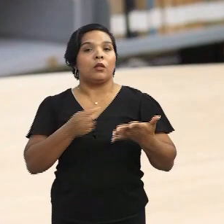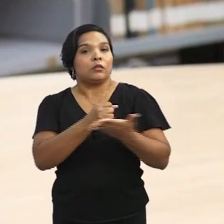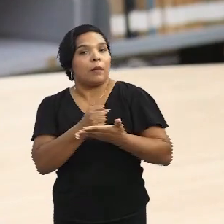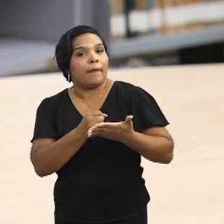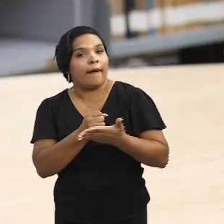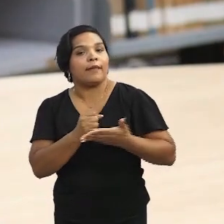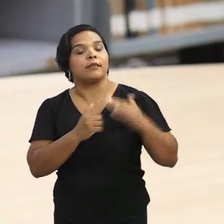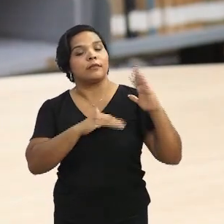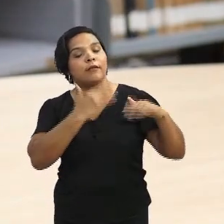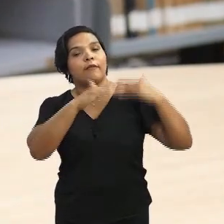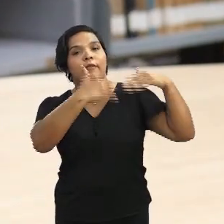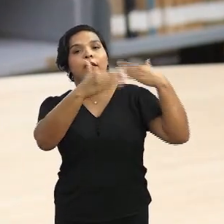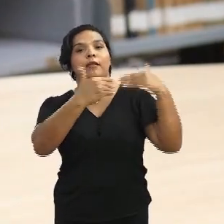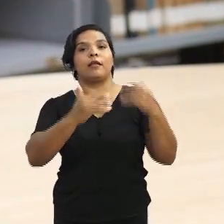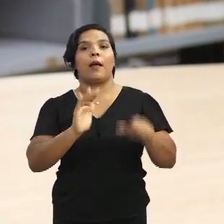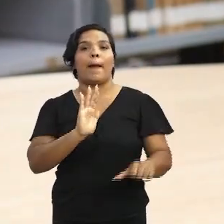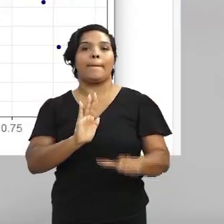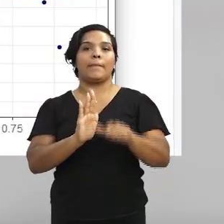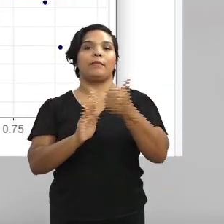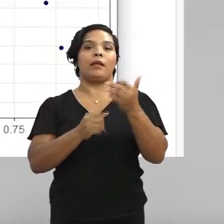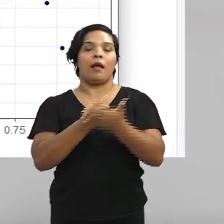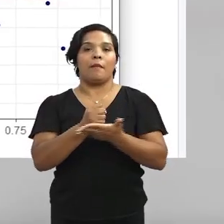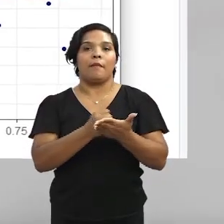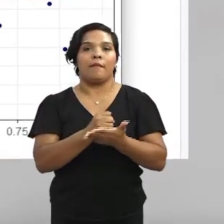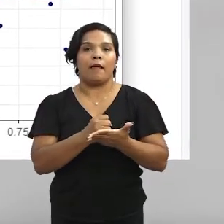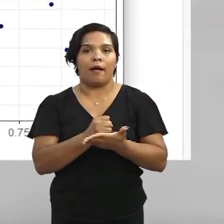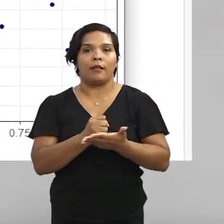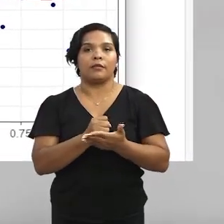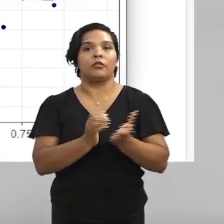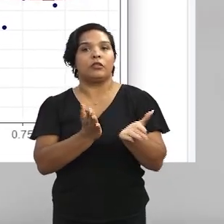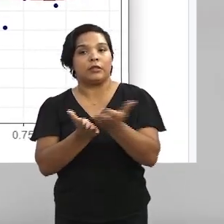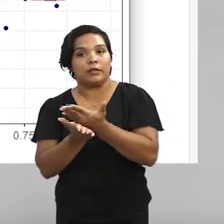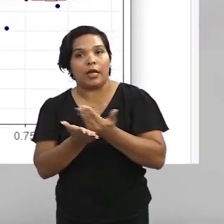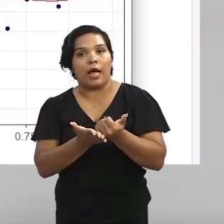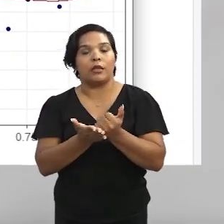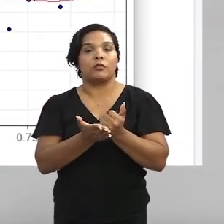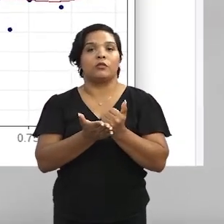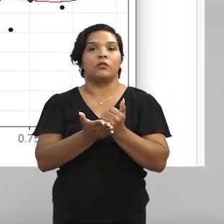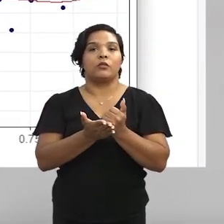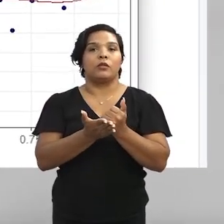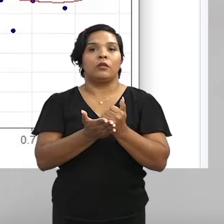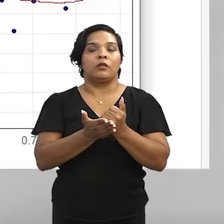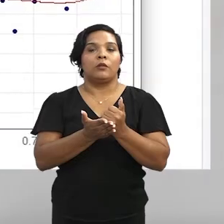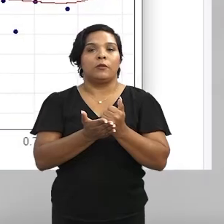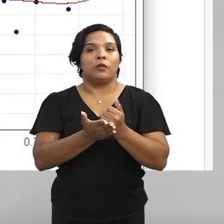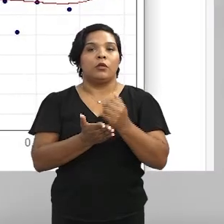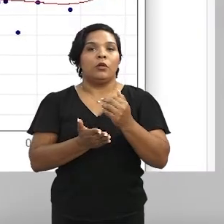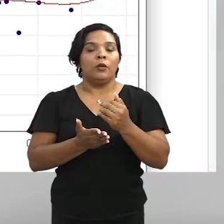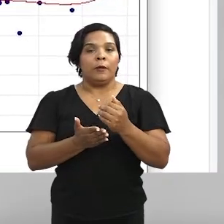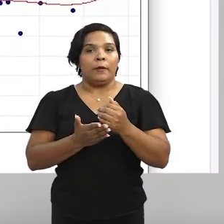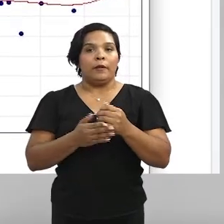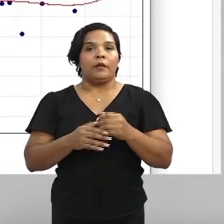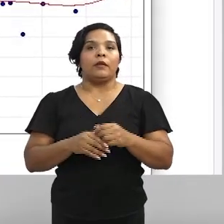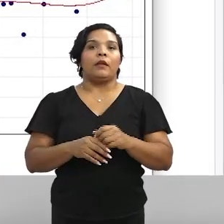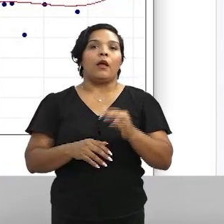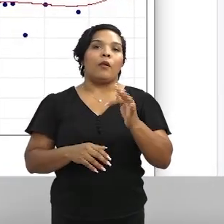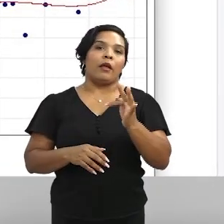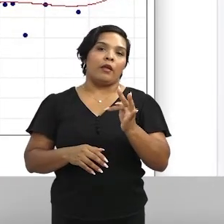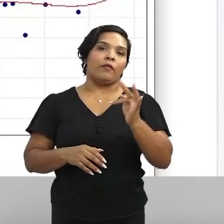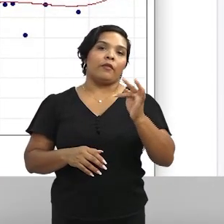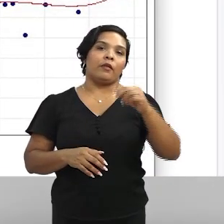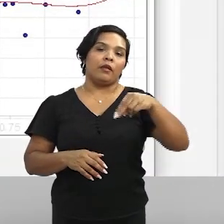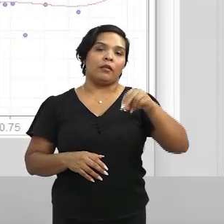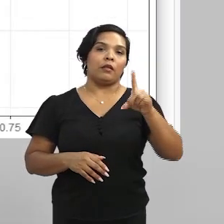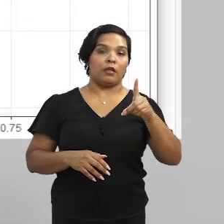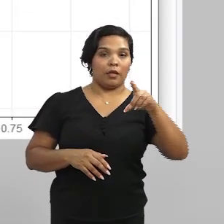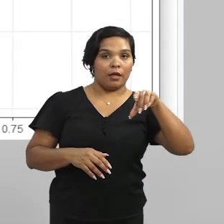a nossa base foi construída, a primeira base nossa, a partir de dados do Fundo Nacional de Desenvolvimento da Educação, a